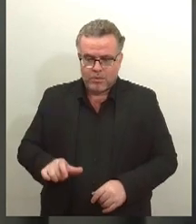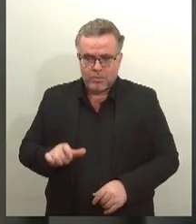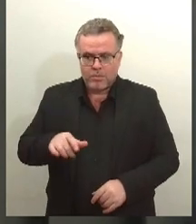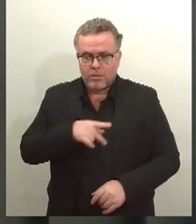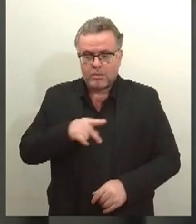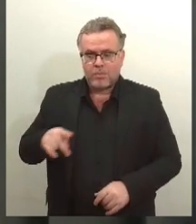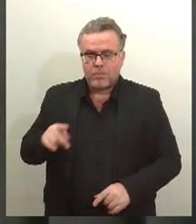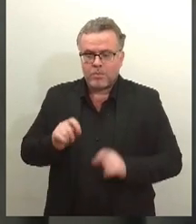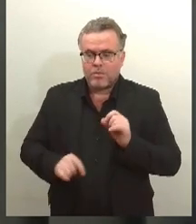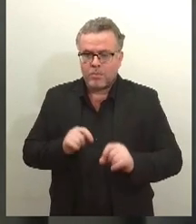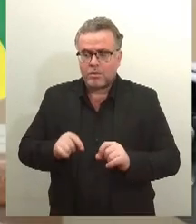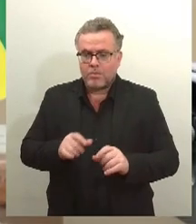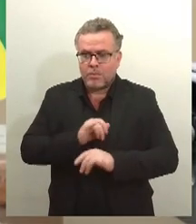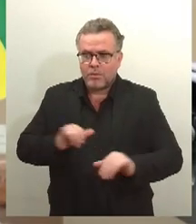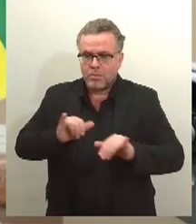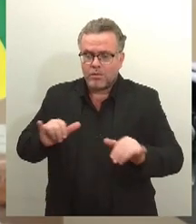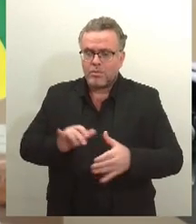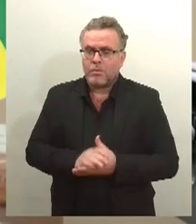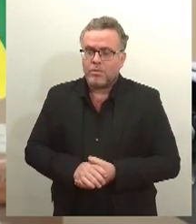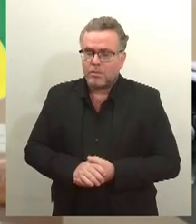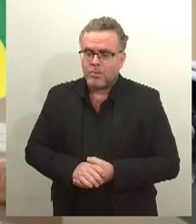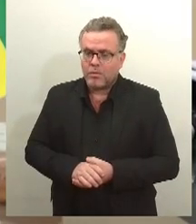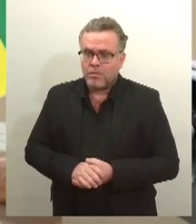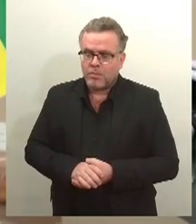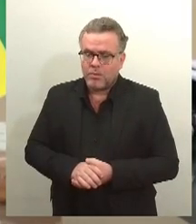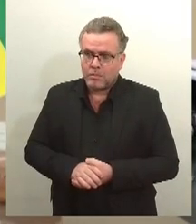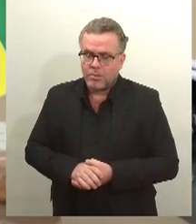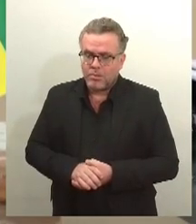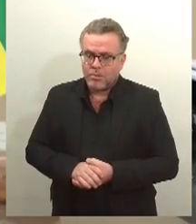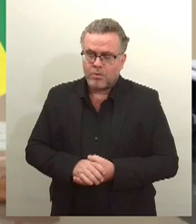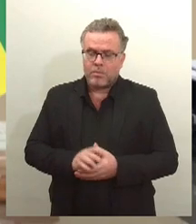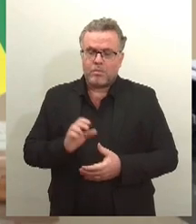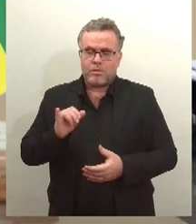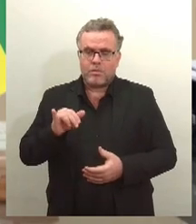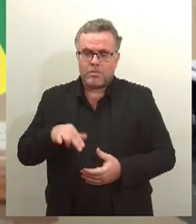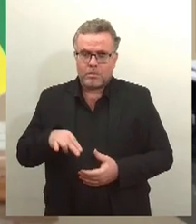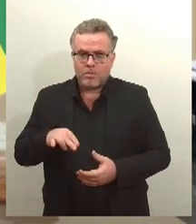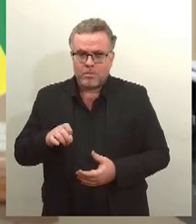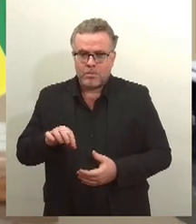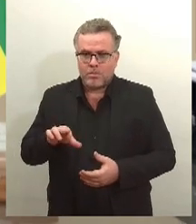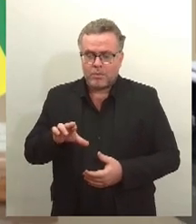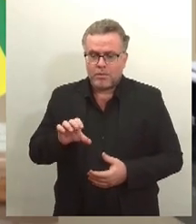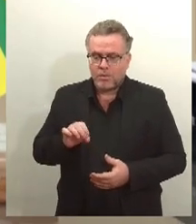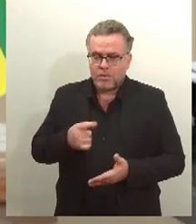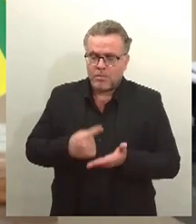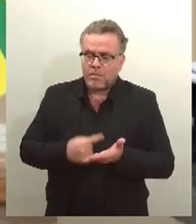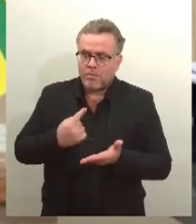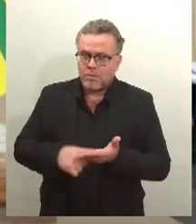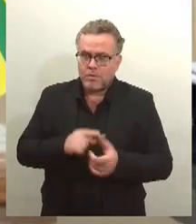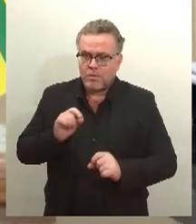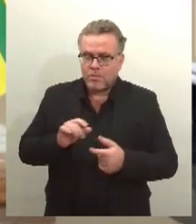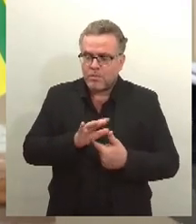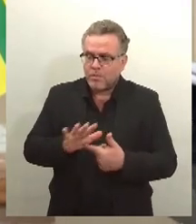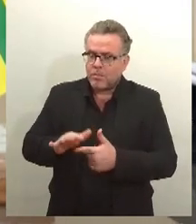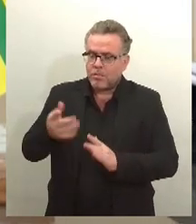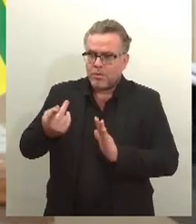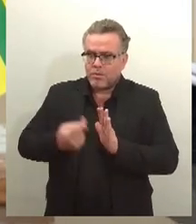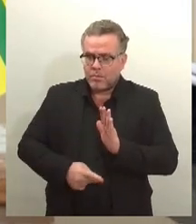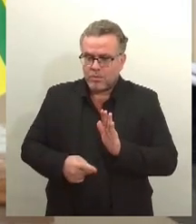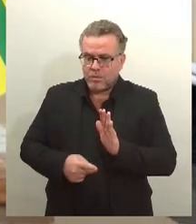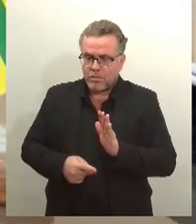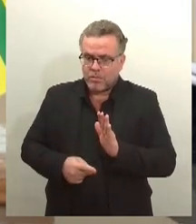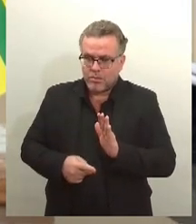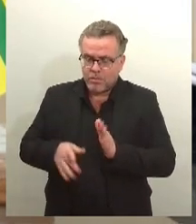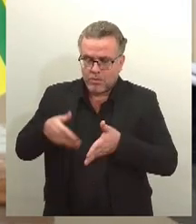mais informações. O Inmetro lançou a nível nacional o projeto Caminho do Conhecimento.